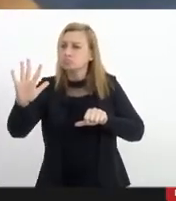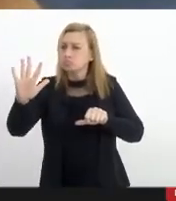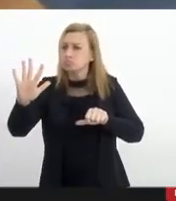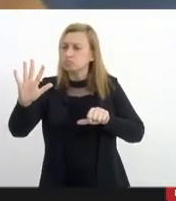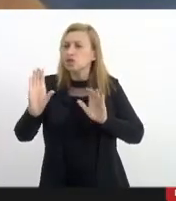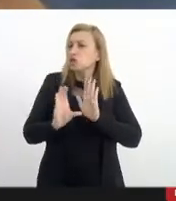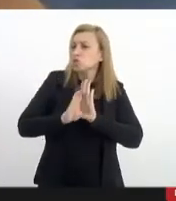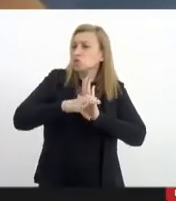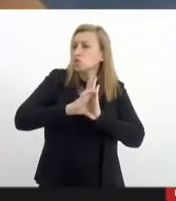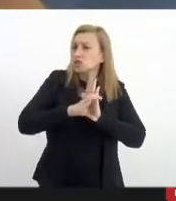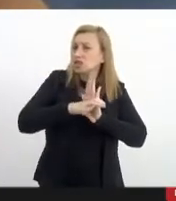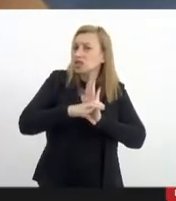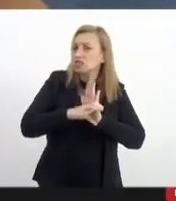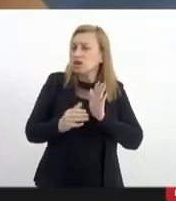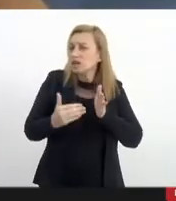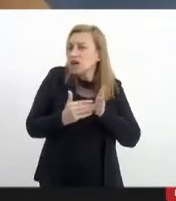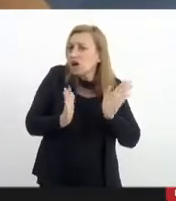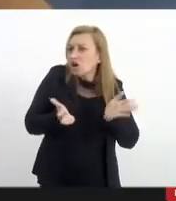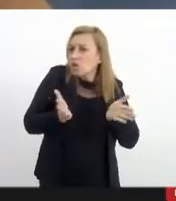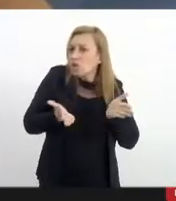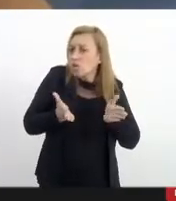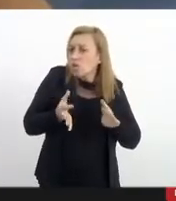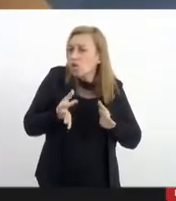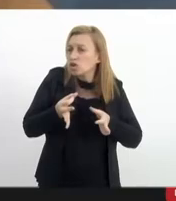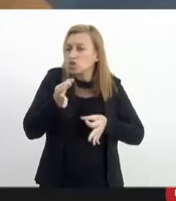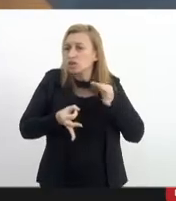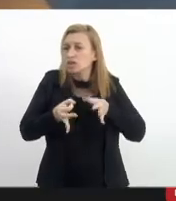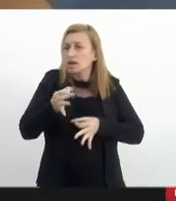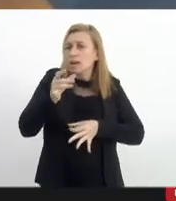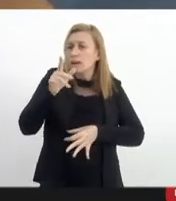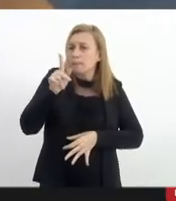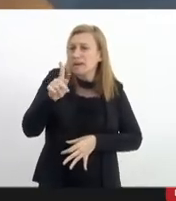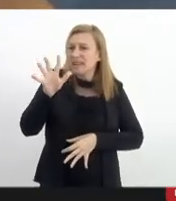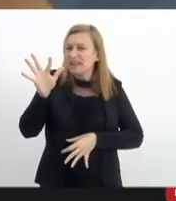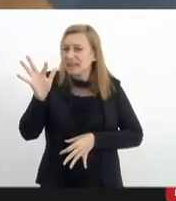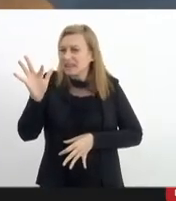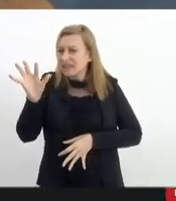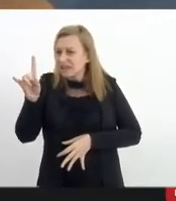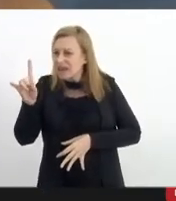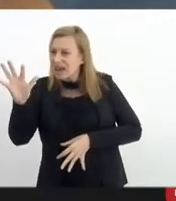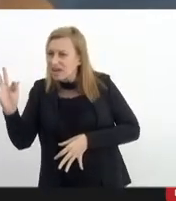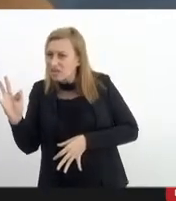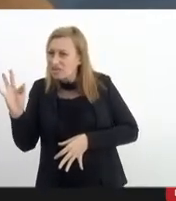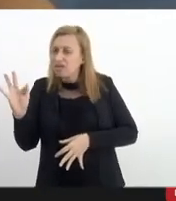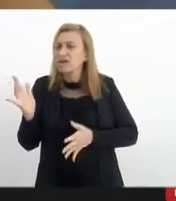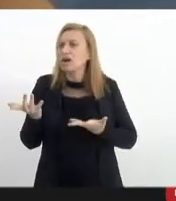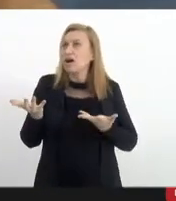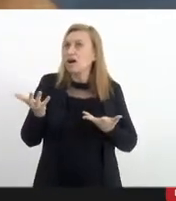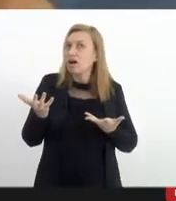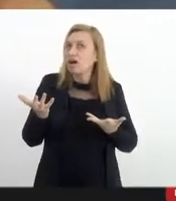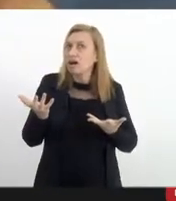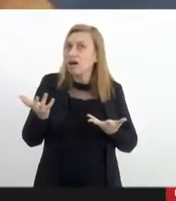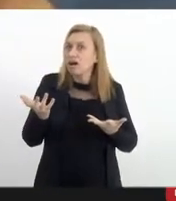conceito que até então até o julgamento da DPF não existia, mas a adoção ainda que